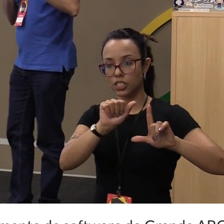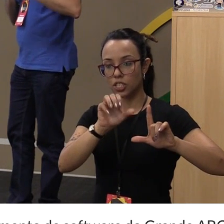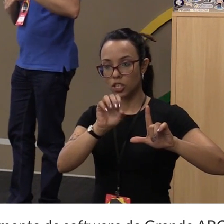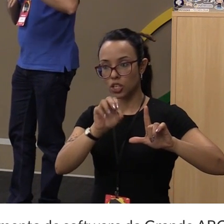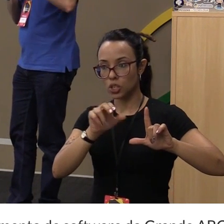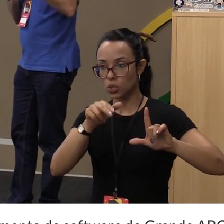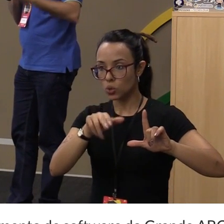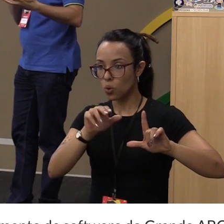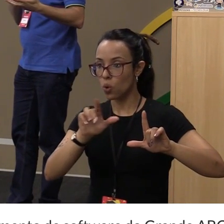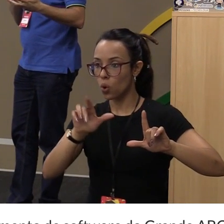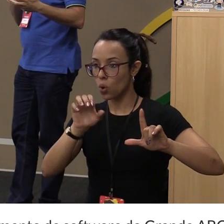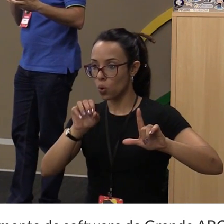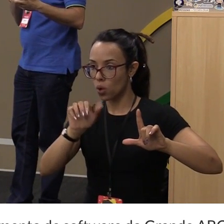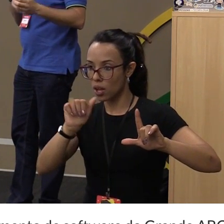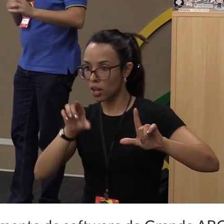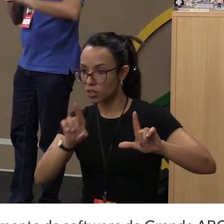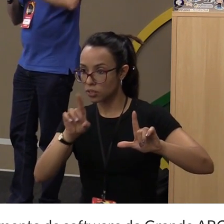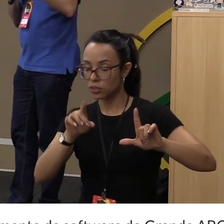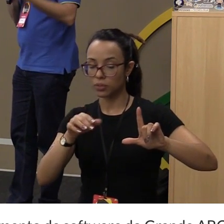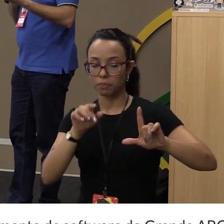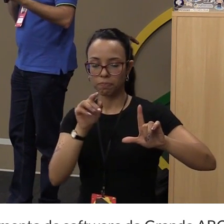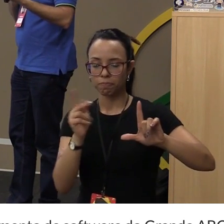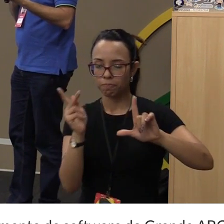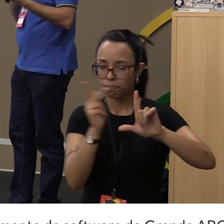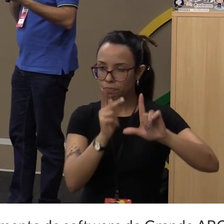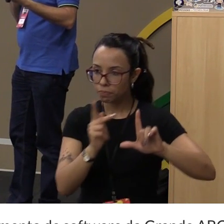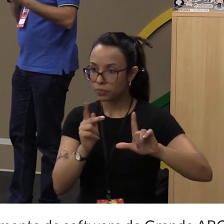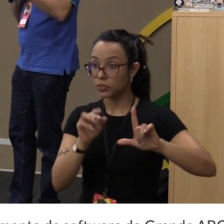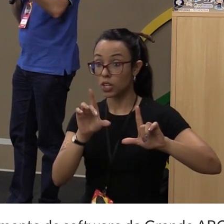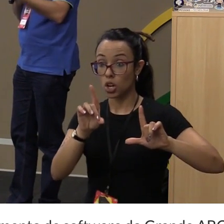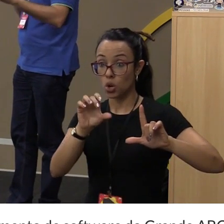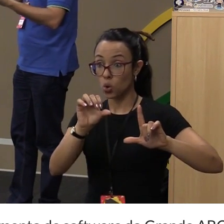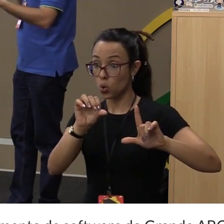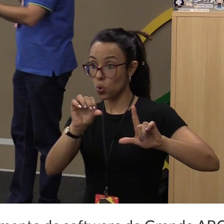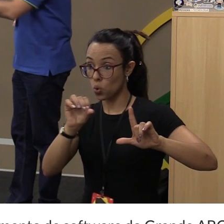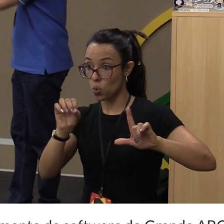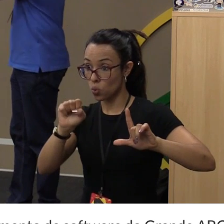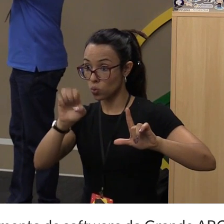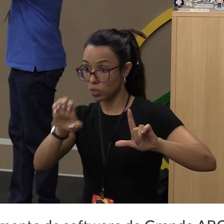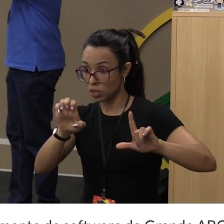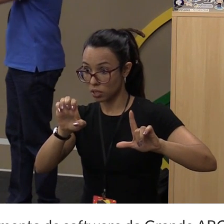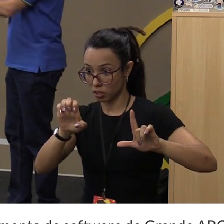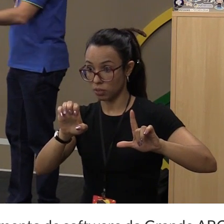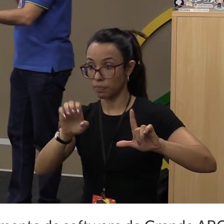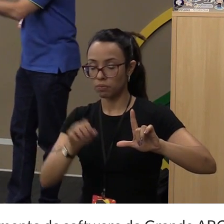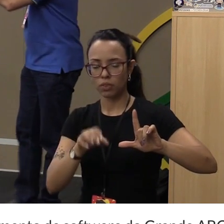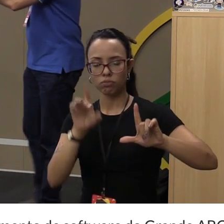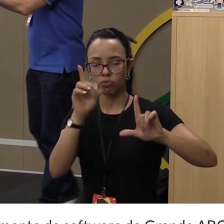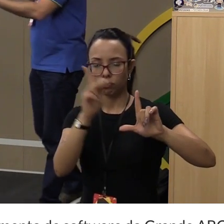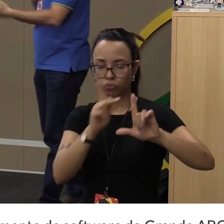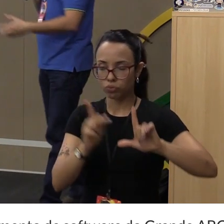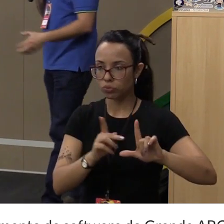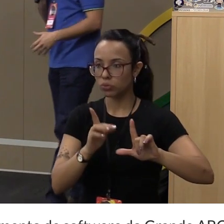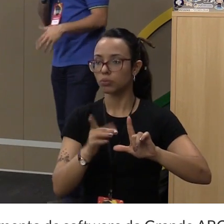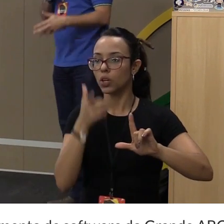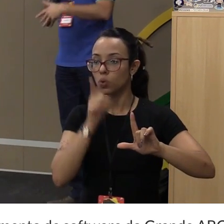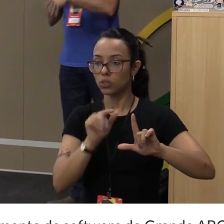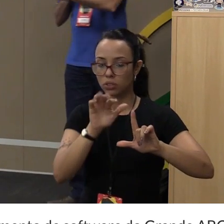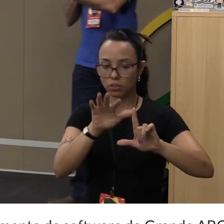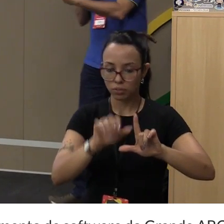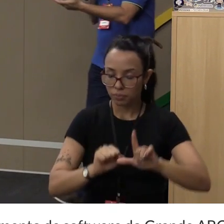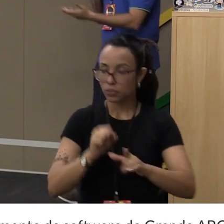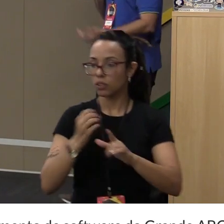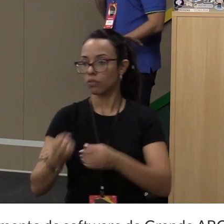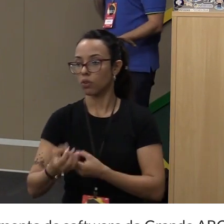um texto. Então, faço um JSON loads para transformar isso num objeto Python, dicionário. E, a partir daí, eu consigo extrair as informações que eu